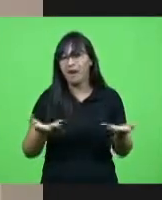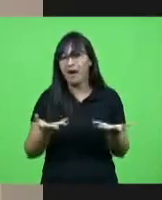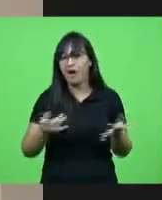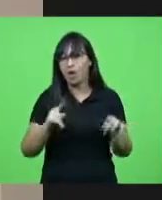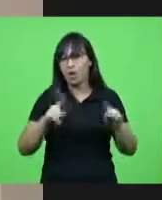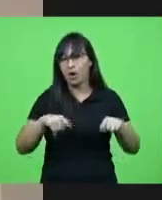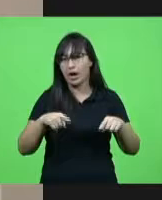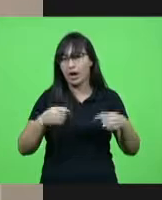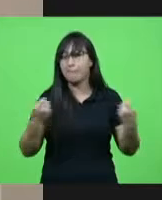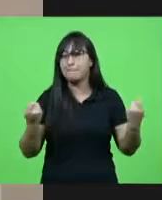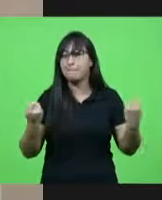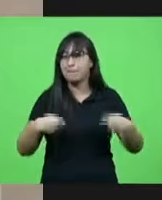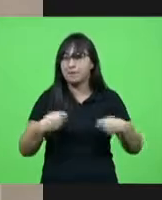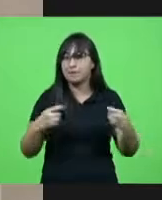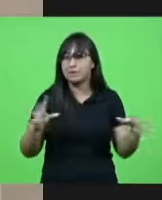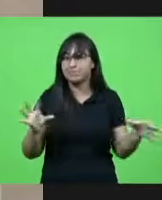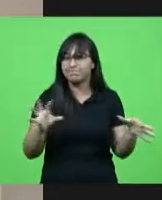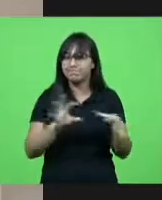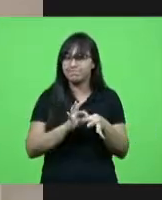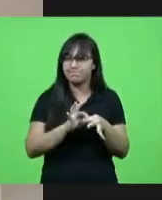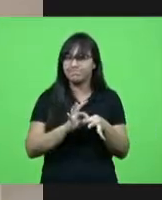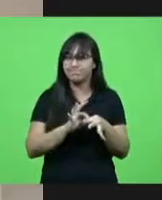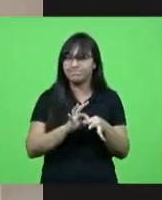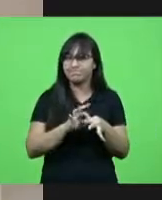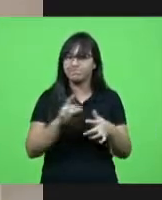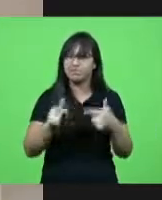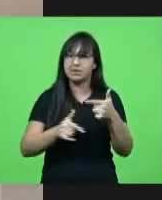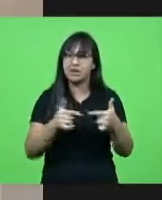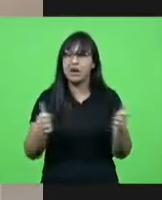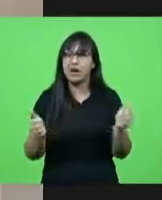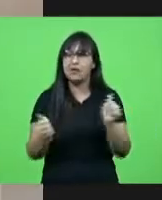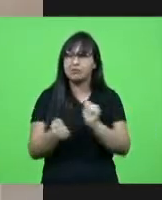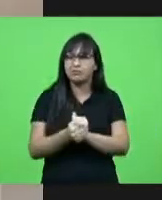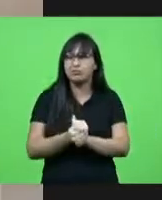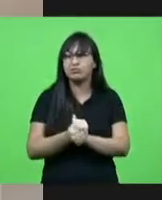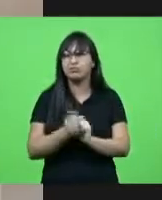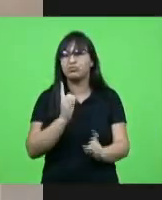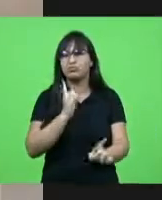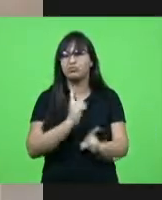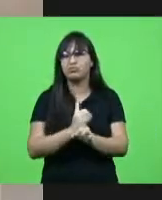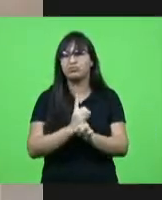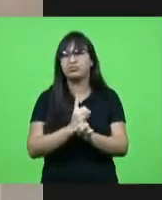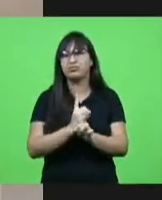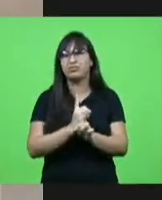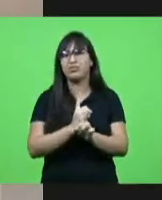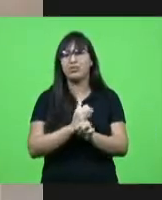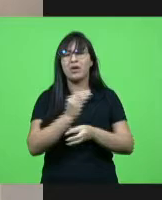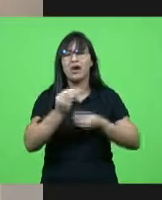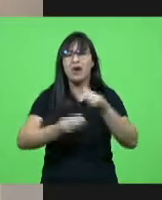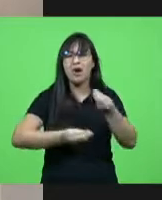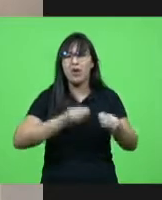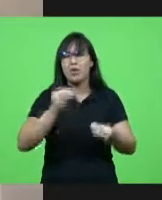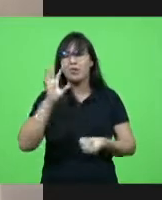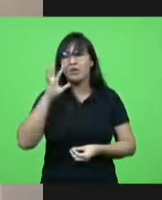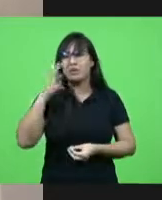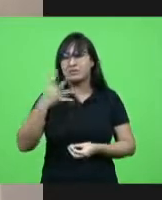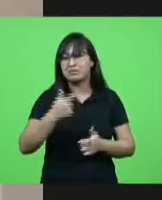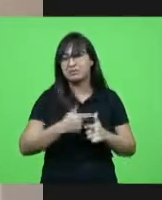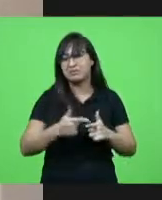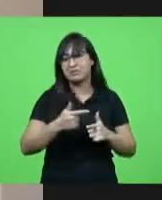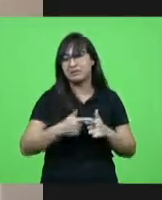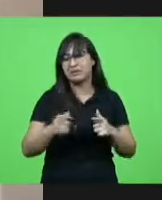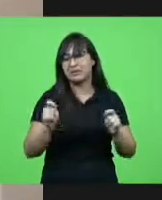momento de união é um momento de trabalharmos juntos para encontrarmos soluções para ajudarmos a resolver os problemas que estão aí